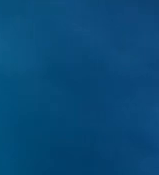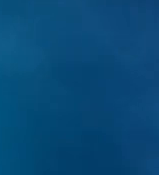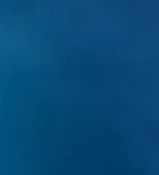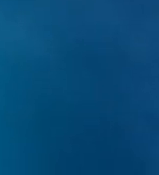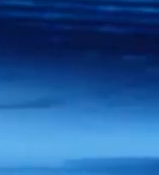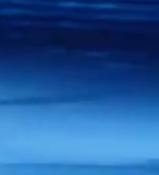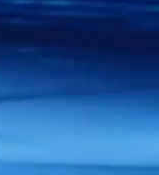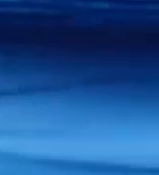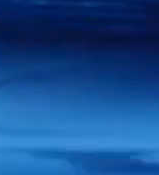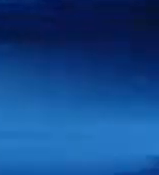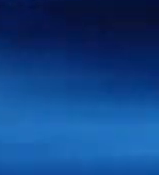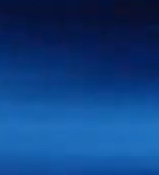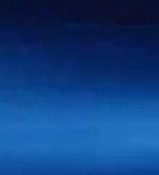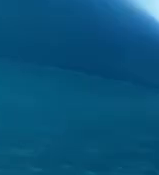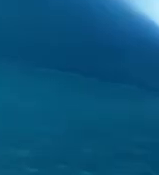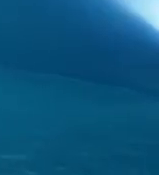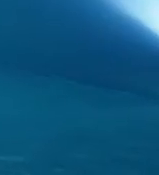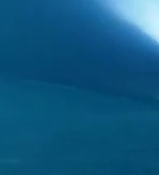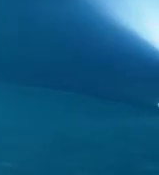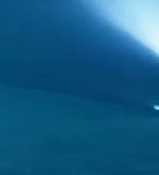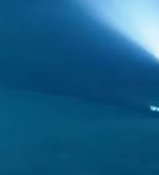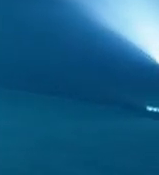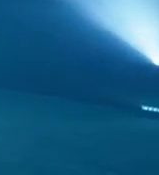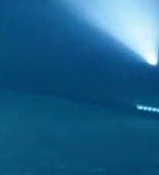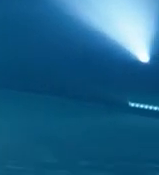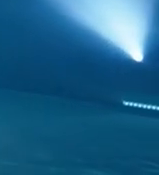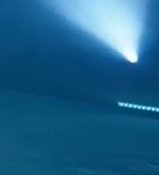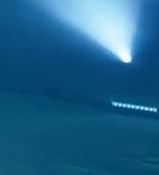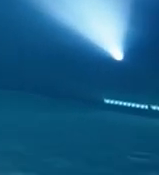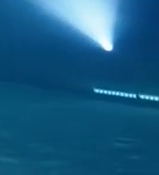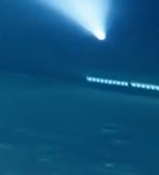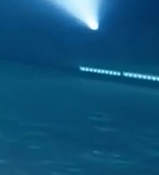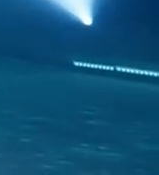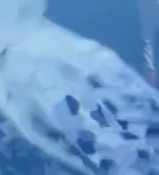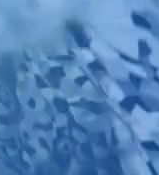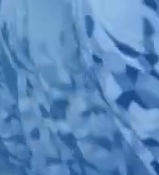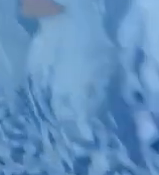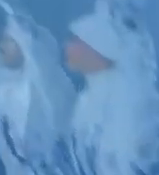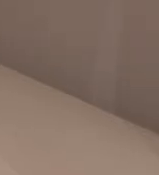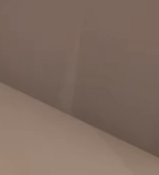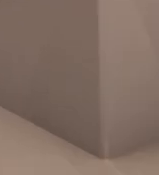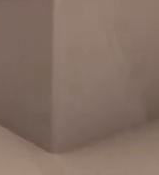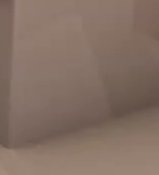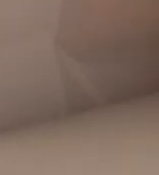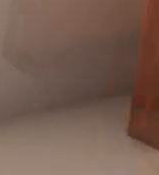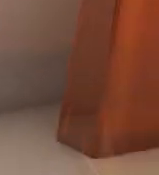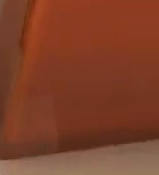Soleil volta ao Rio com espetáculo no gelo. O Bom Dia Alerj começa agora.